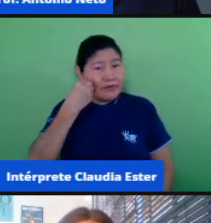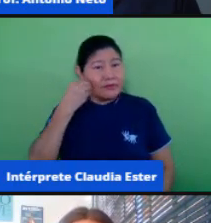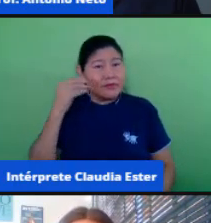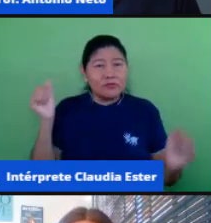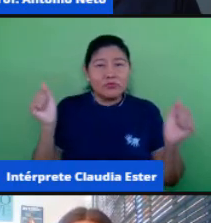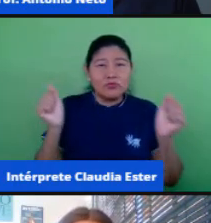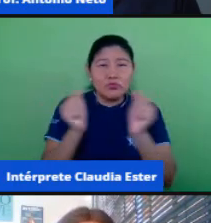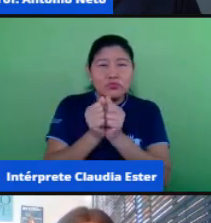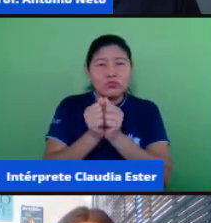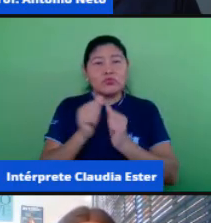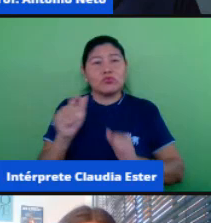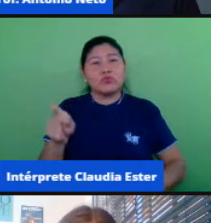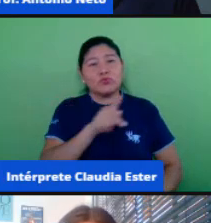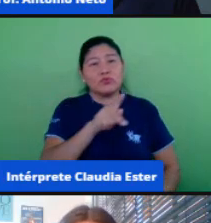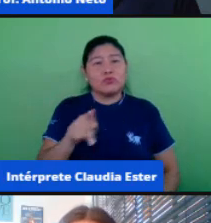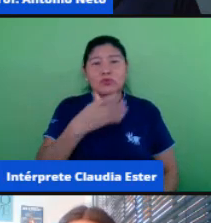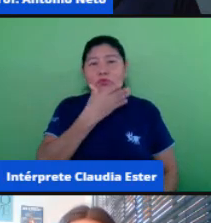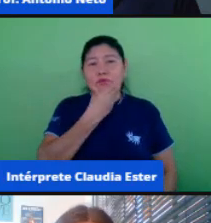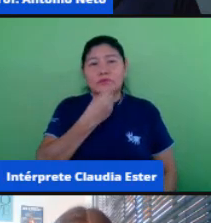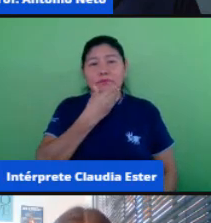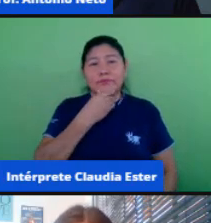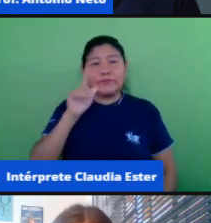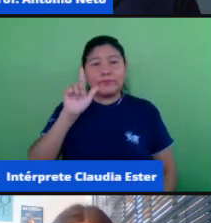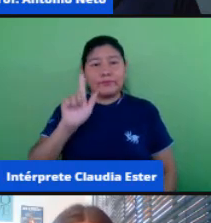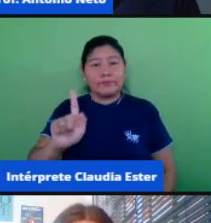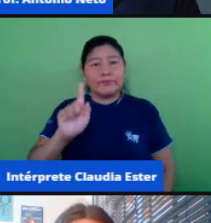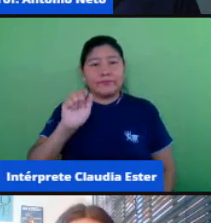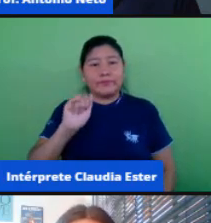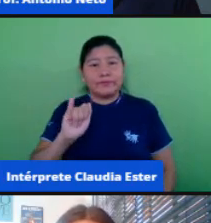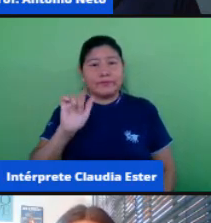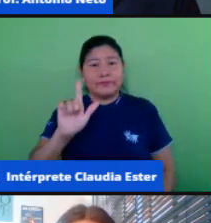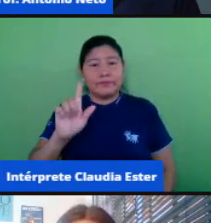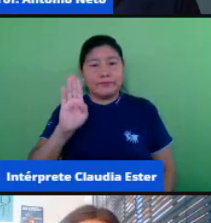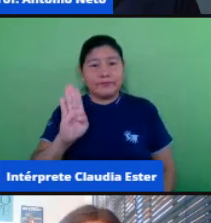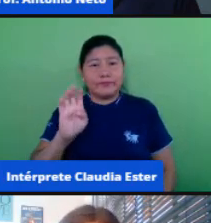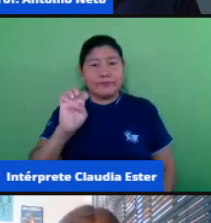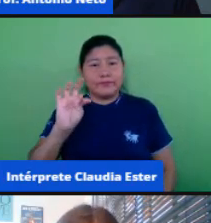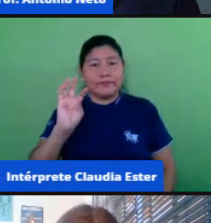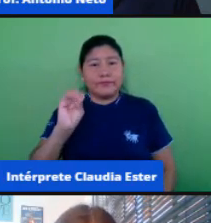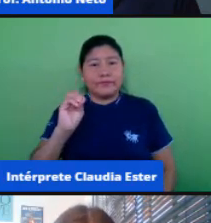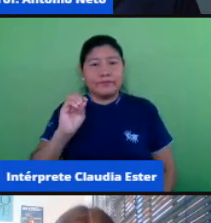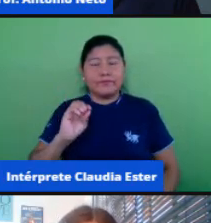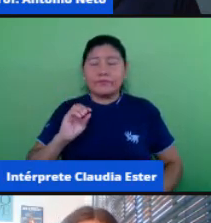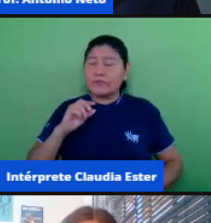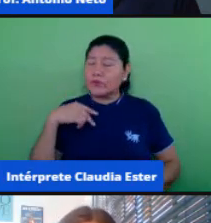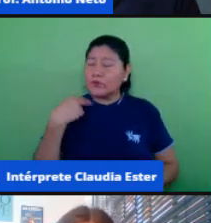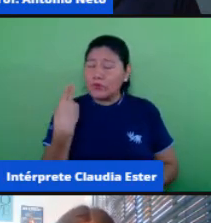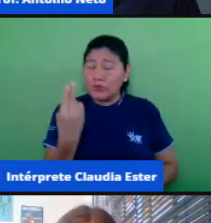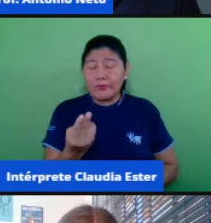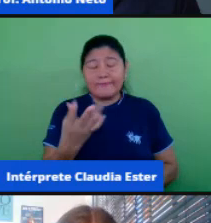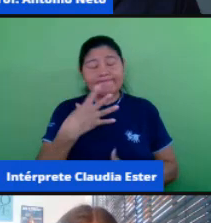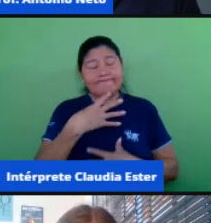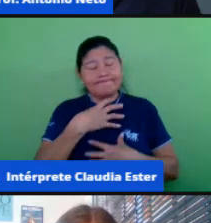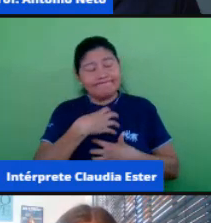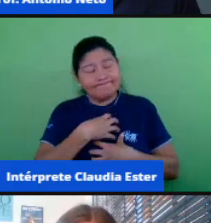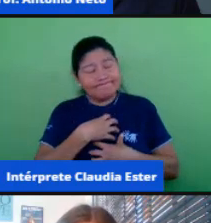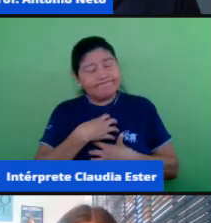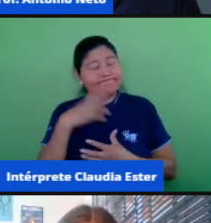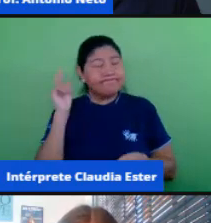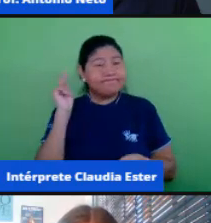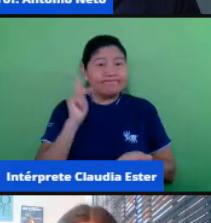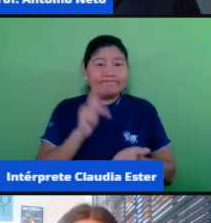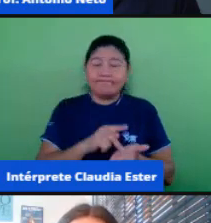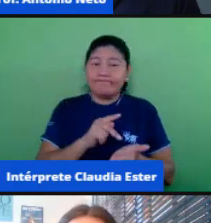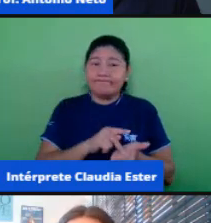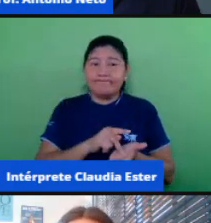pesar, o nosso grupo está, de fato, de luto, por tudo que nós vivemos, e por esse momento,